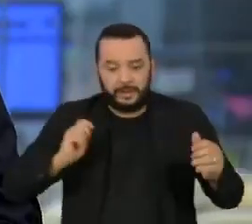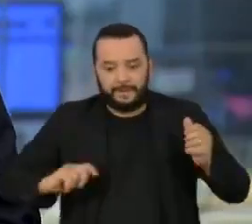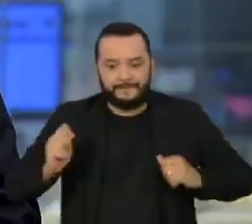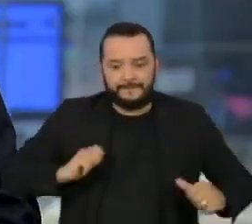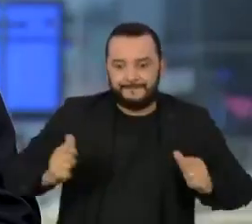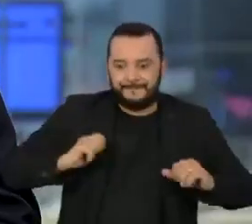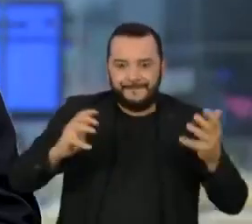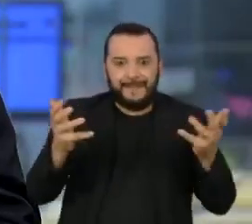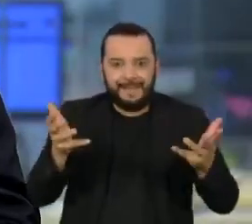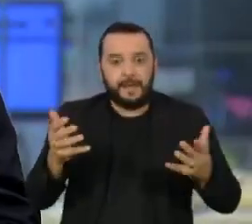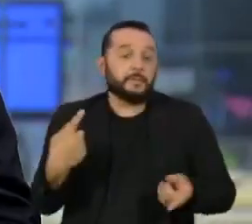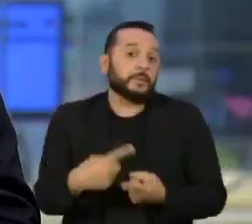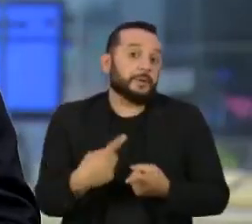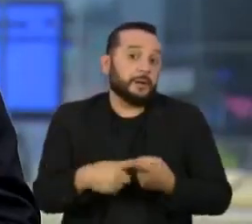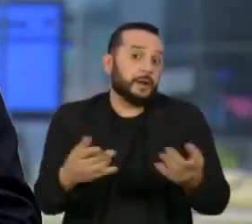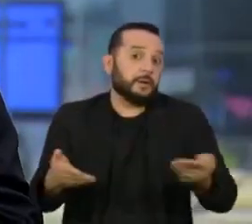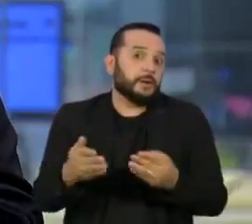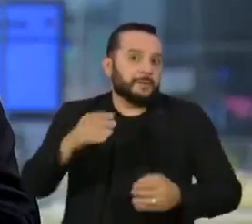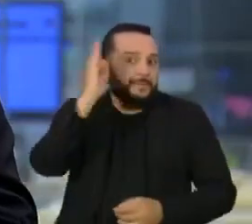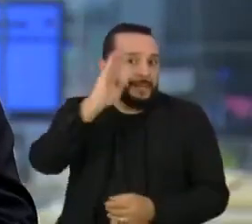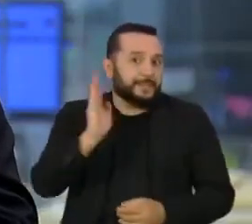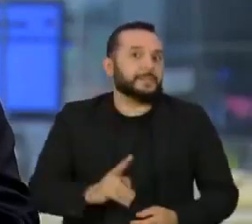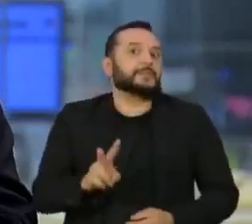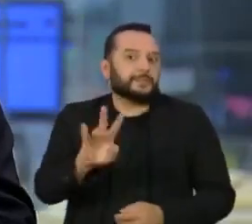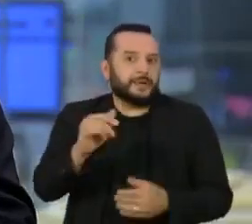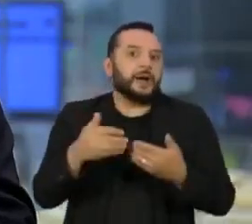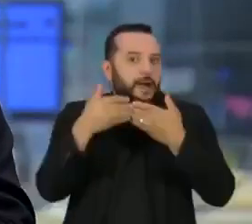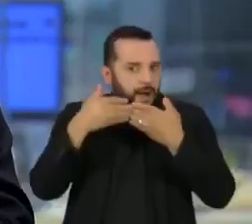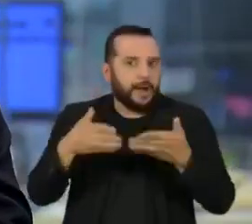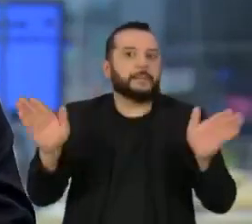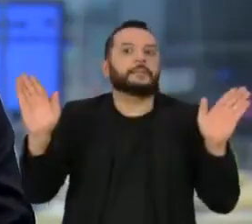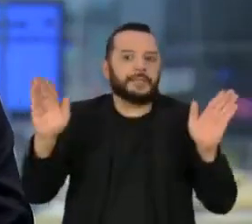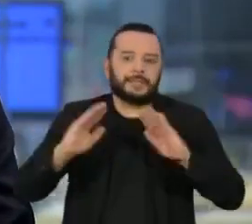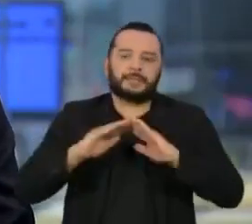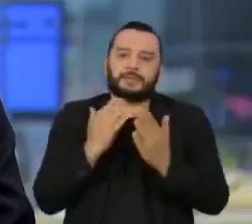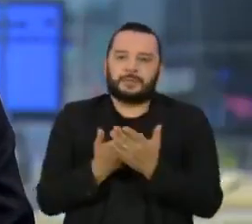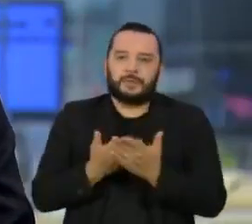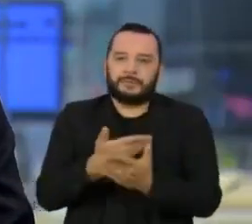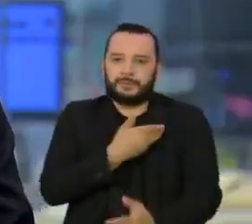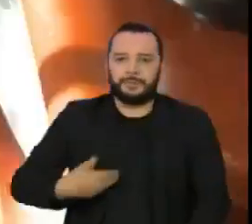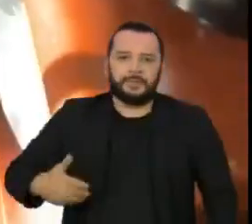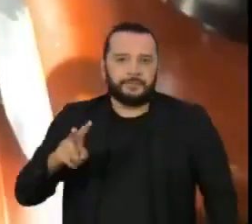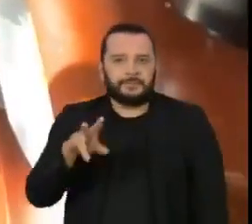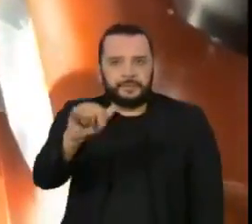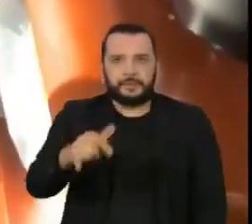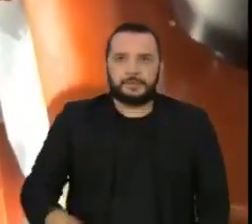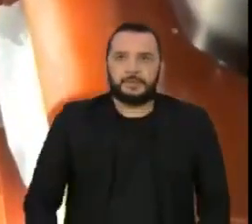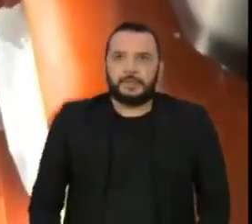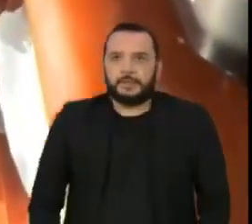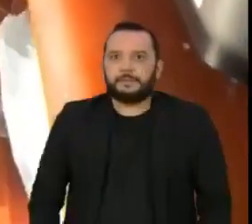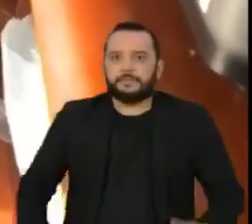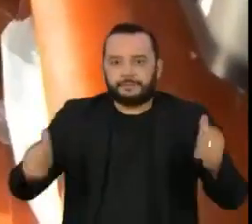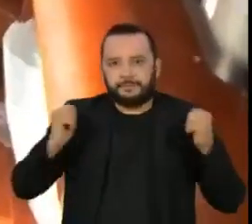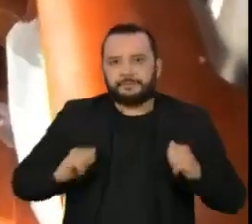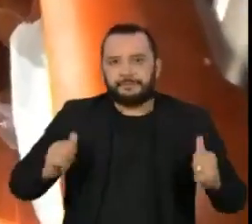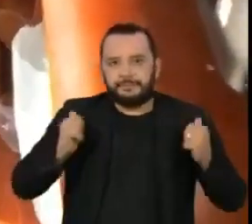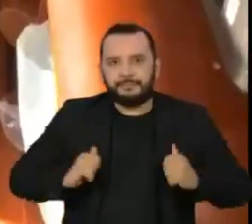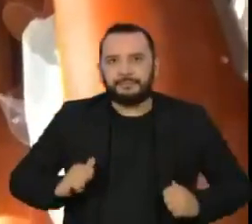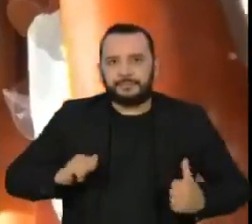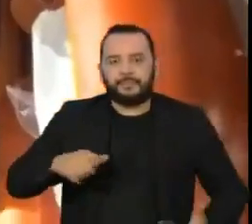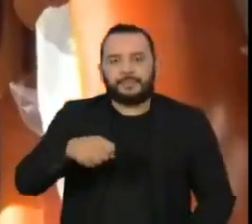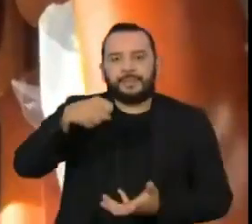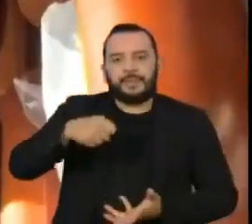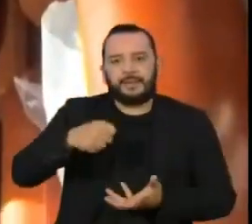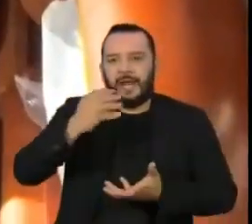aproxima pela primeira vez, desde o início da pandemia, de uma reabertura maciça das escolas públicas. Mochila, lancheira,